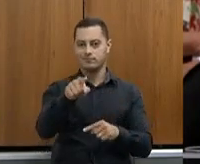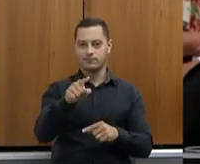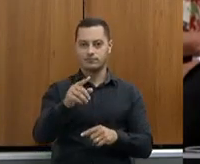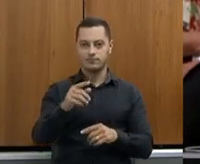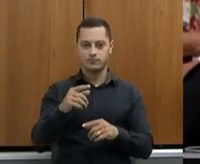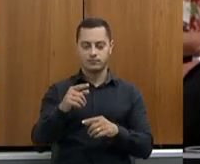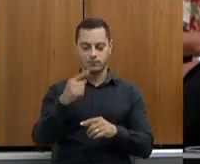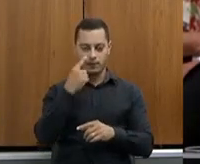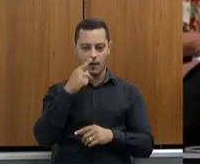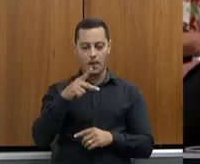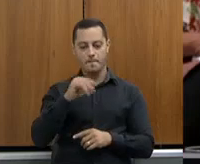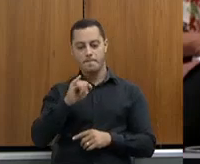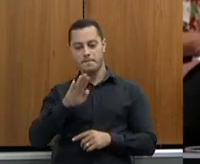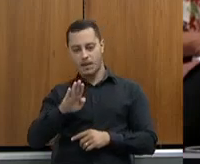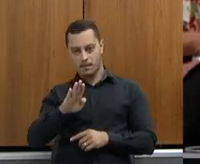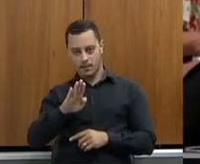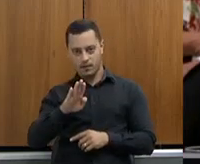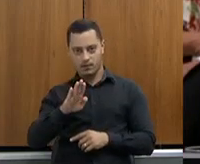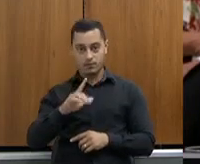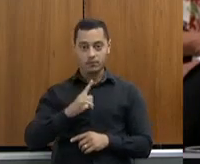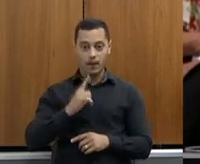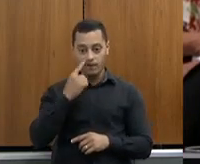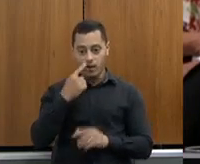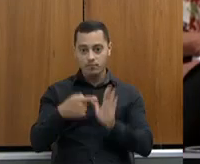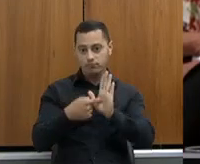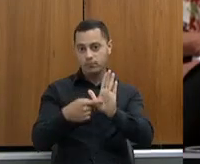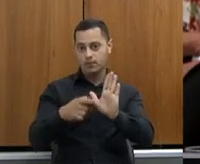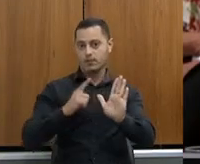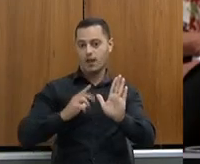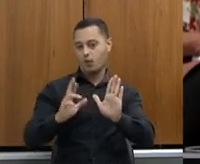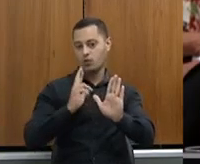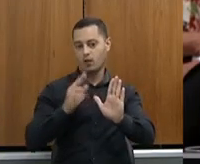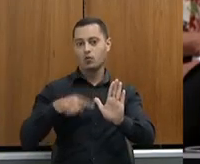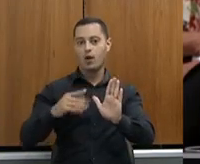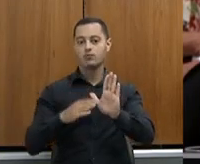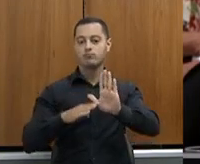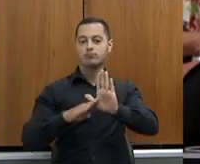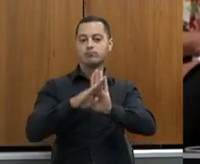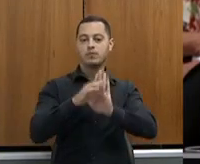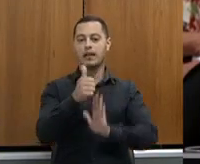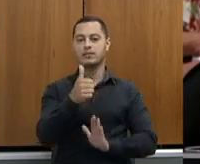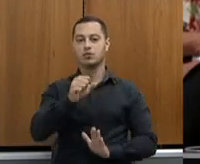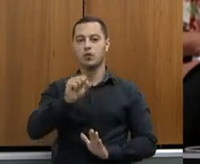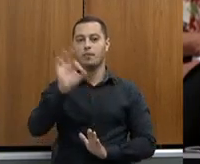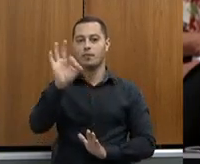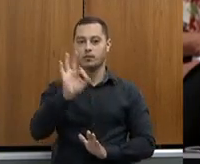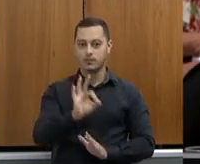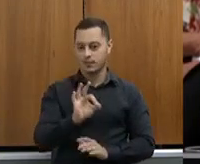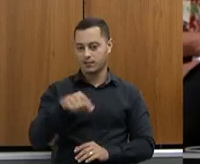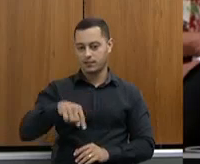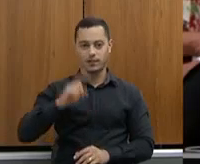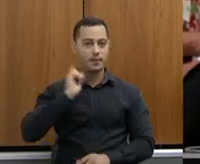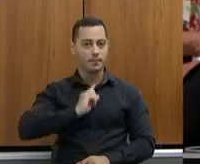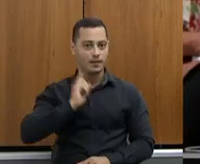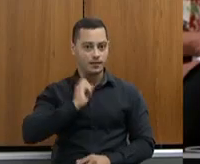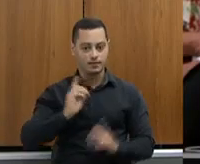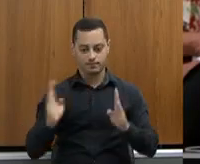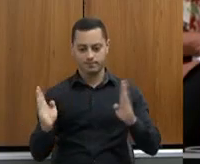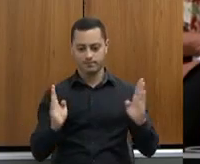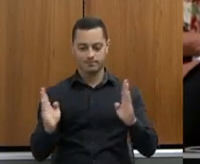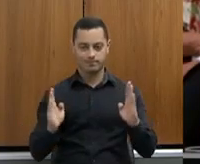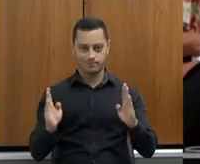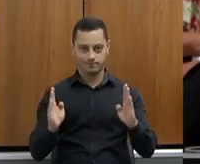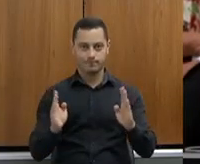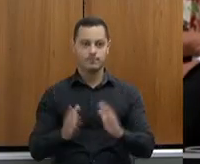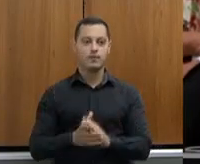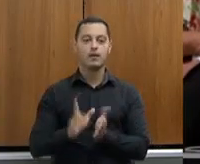PIB do agronegócio, você vê o resultado. Você vê que nós crescemos 18% o PIB do agronegócio mineiro nesse período, você